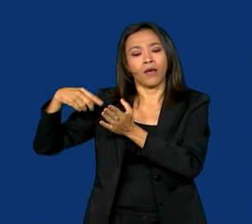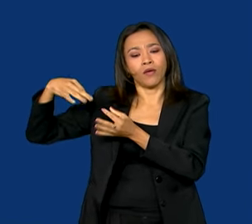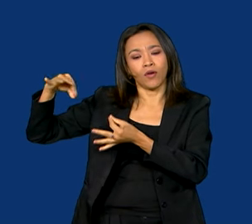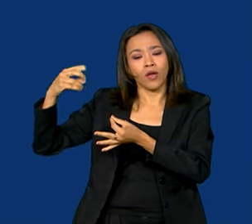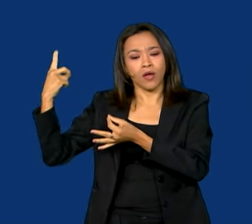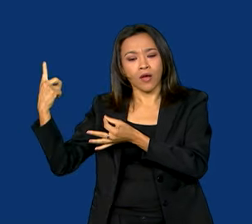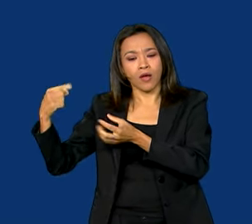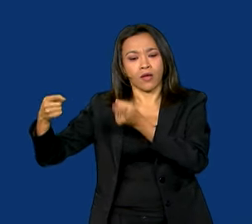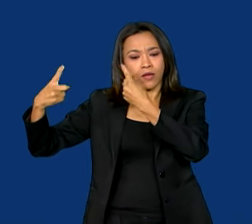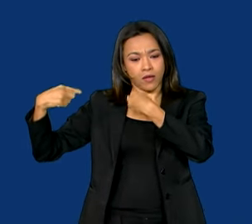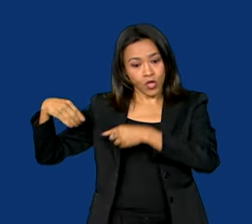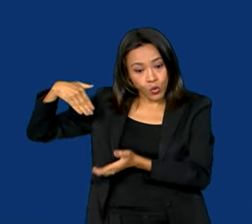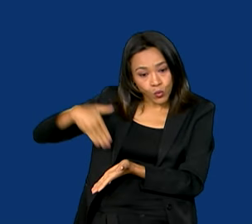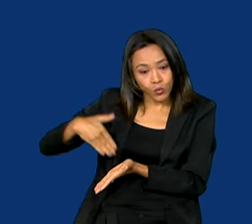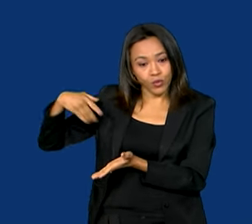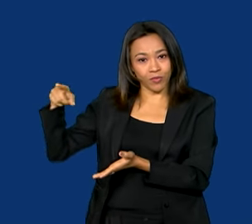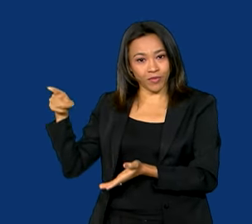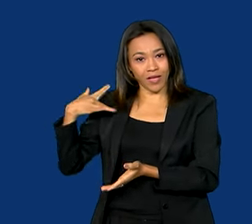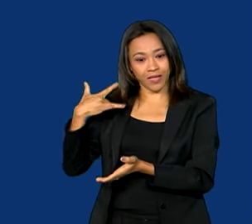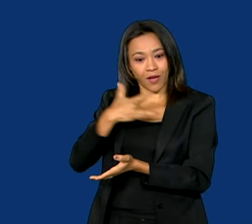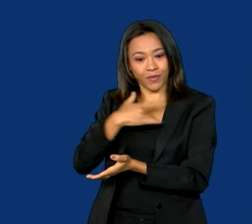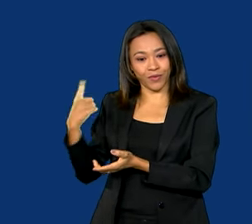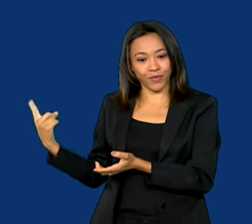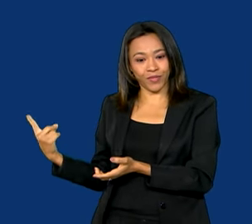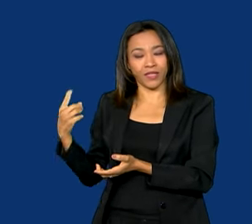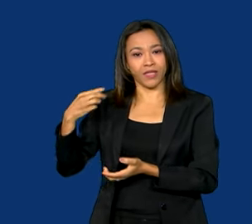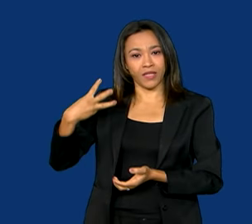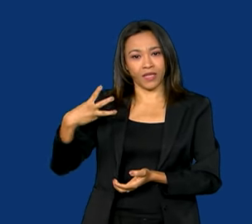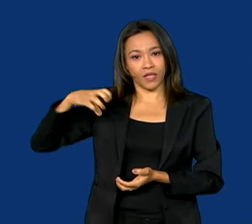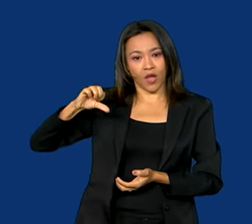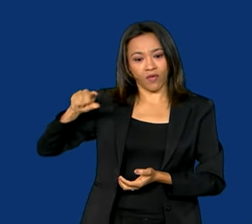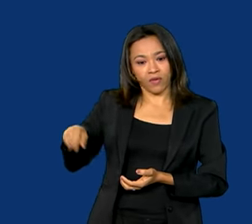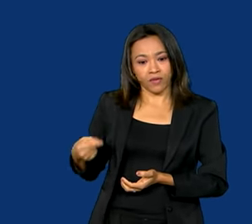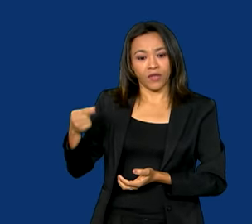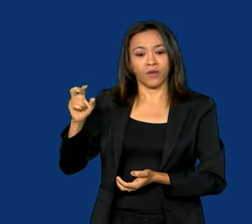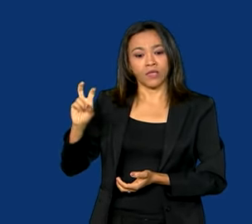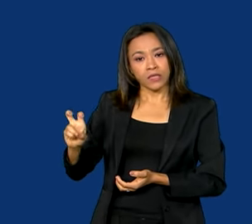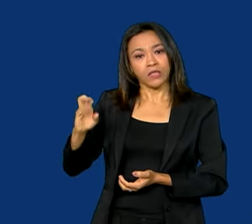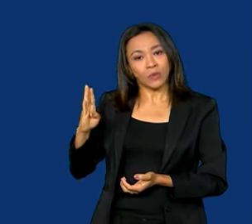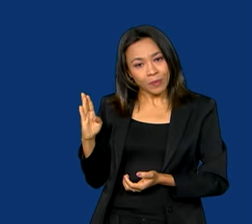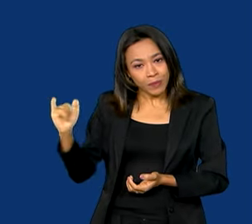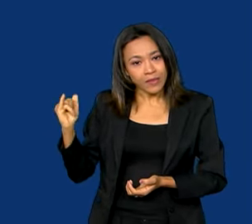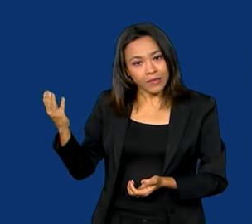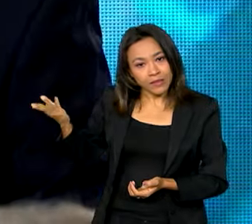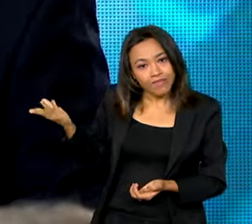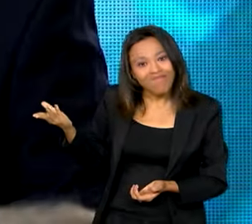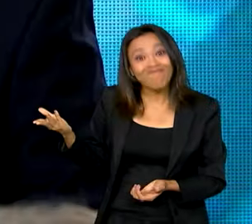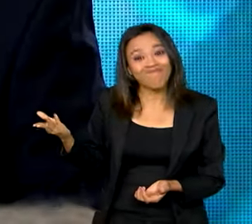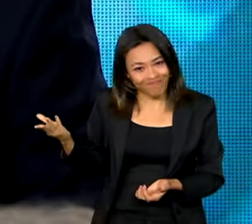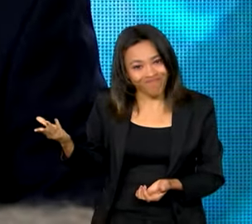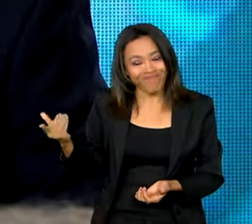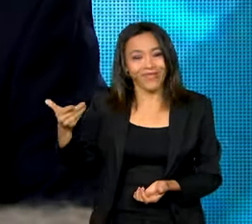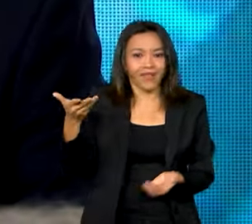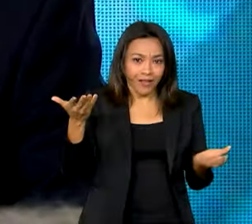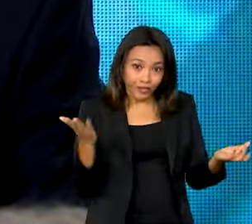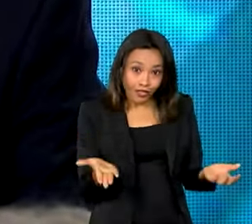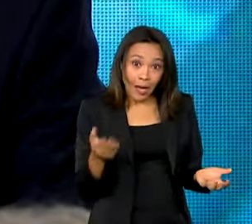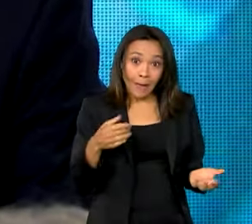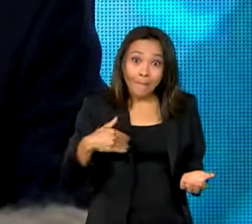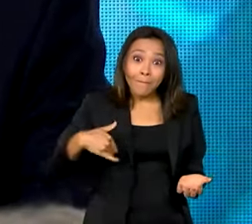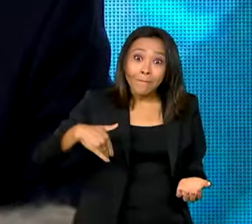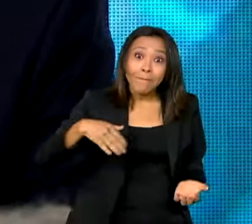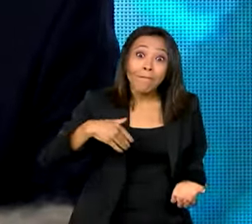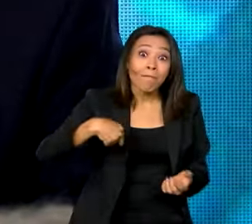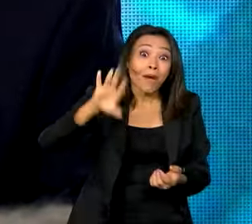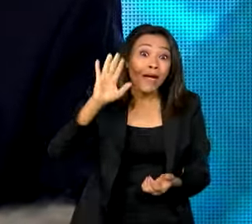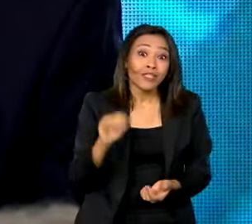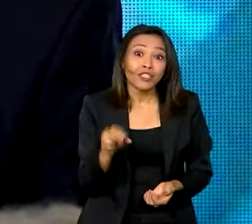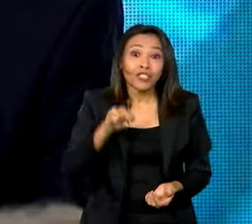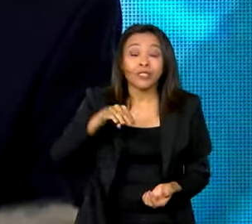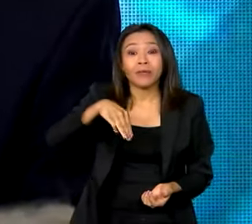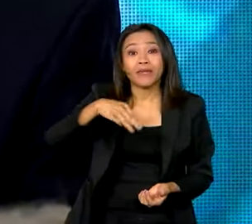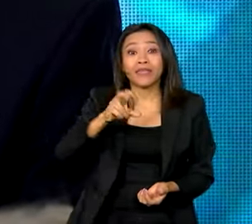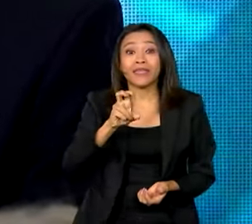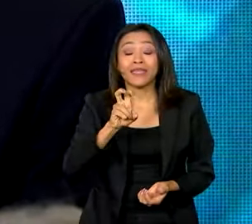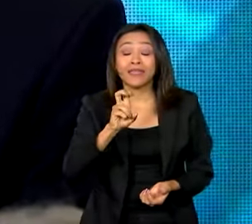bilhões